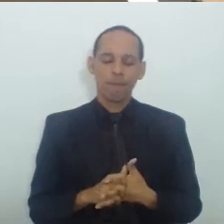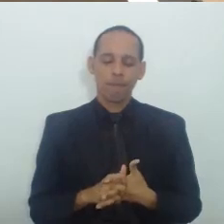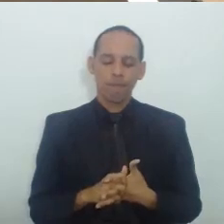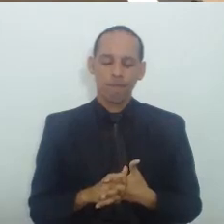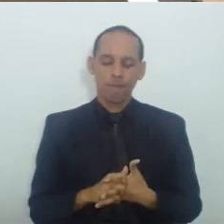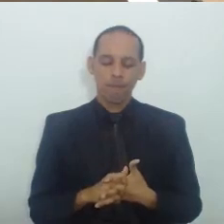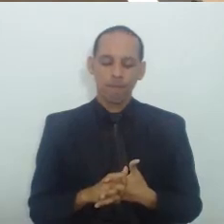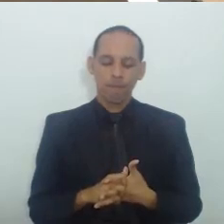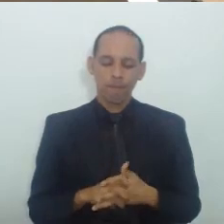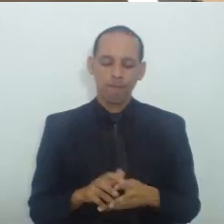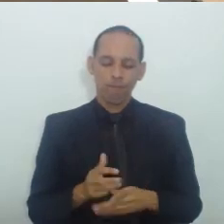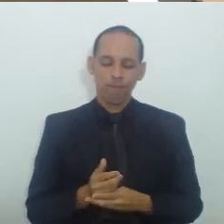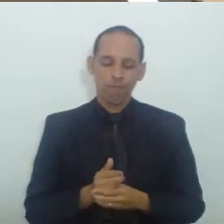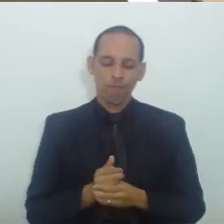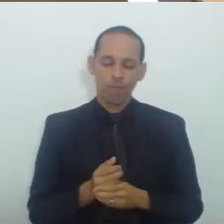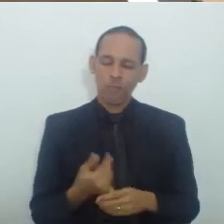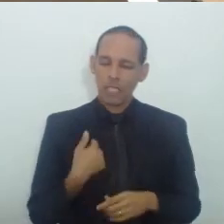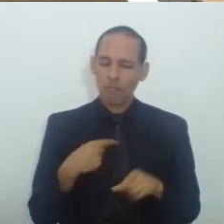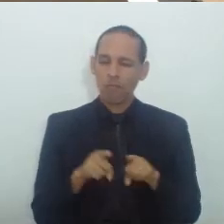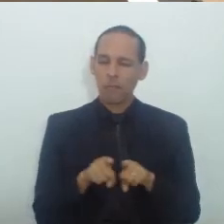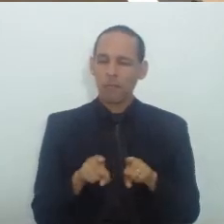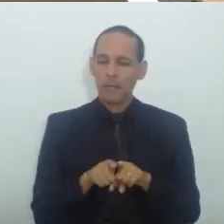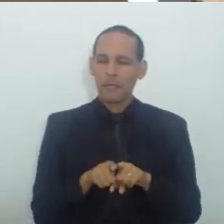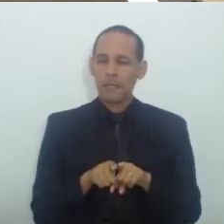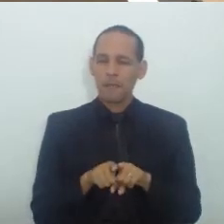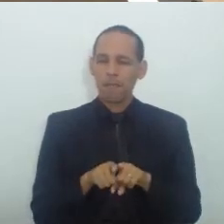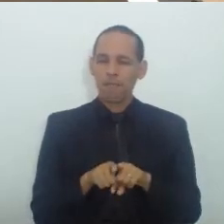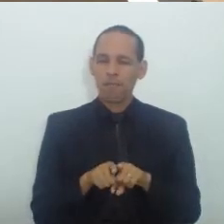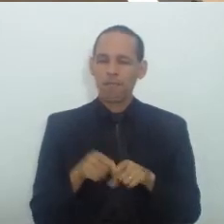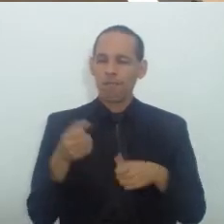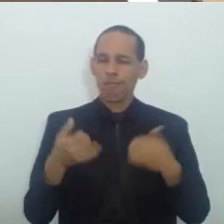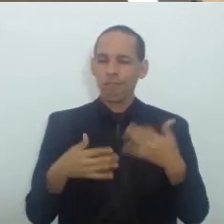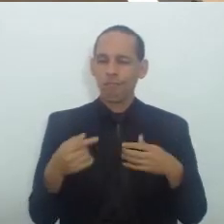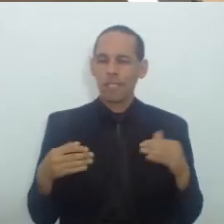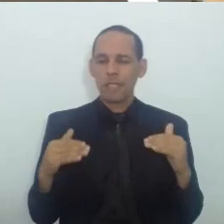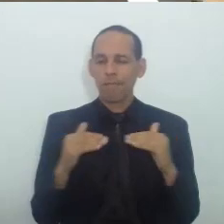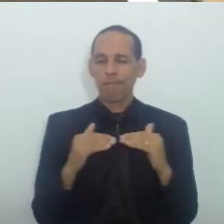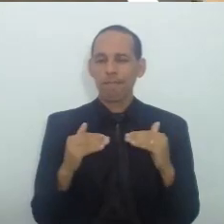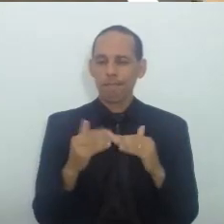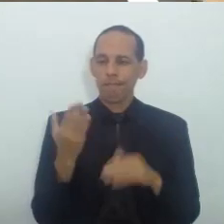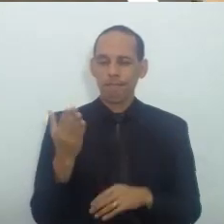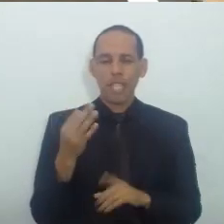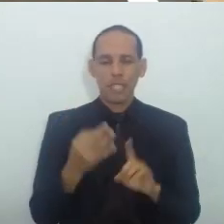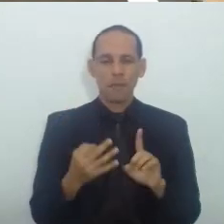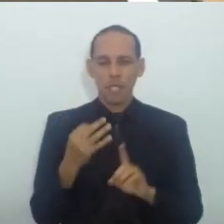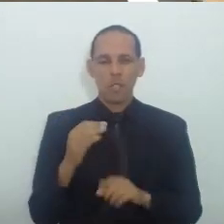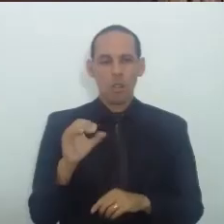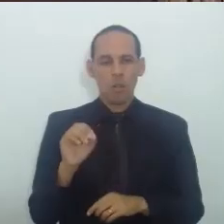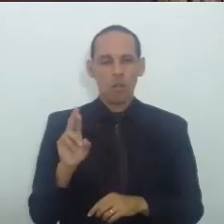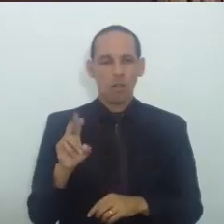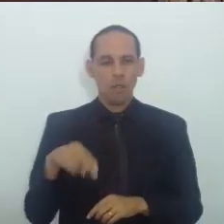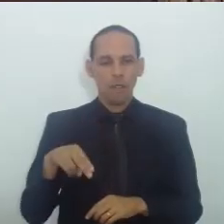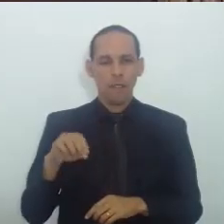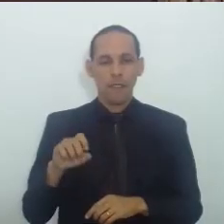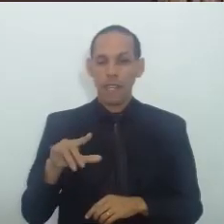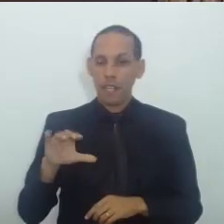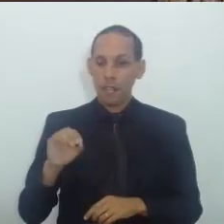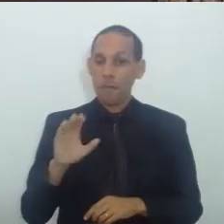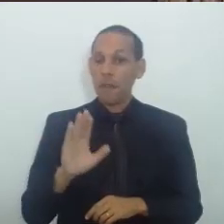A princípio Também Eu gostaria De argumentar Na mesma linha Do desembargador Cornélio Mas